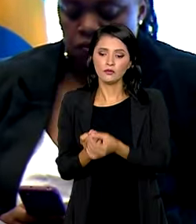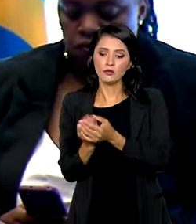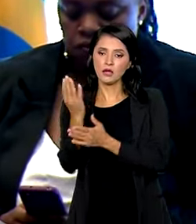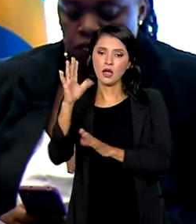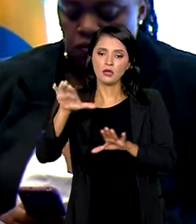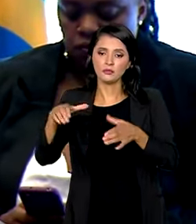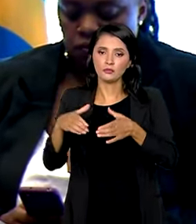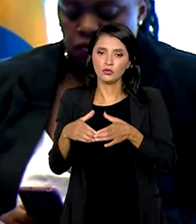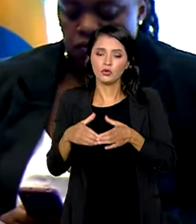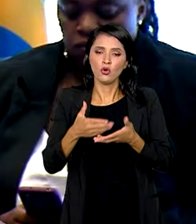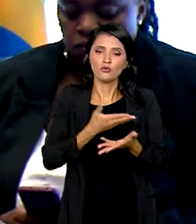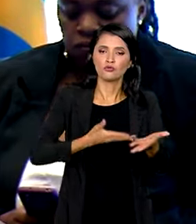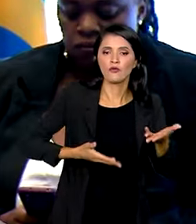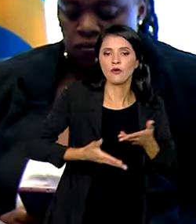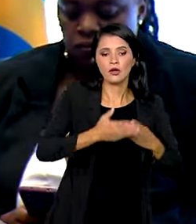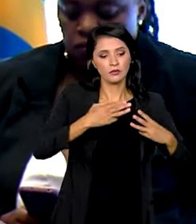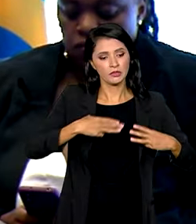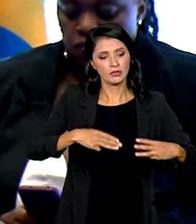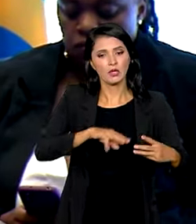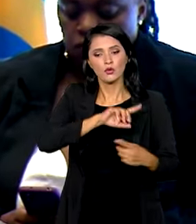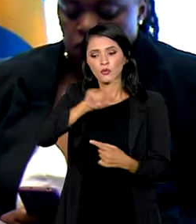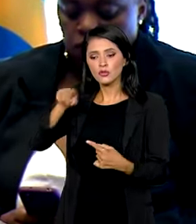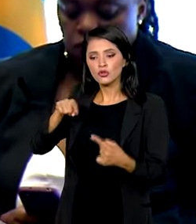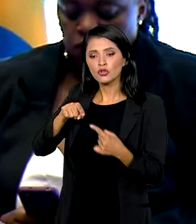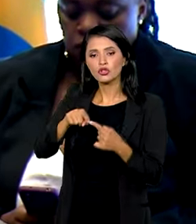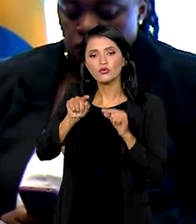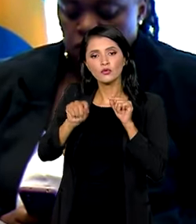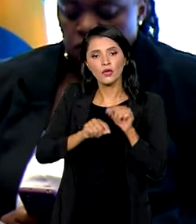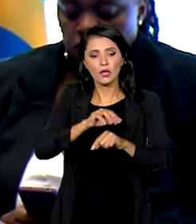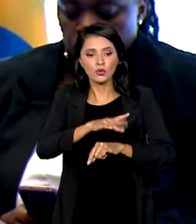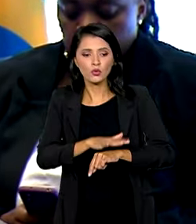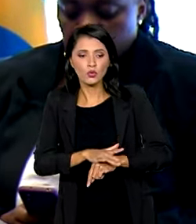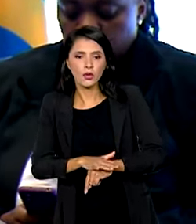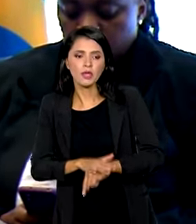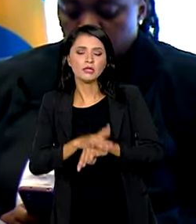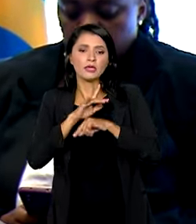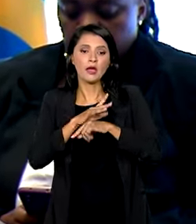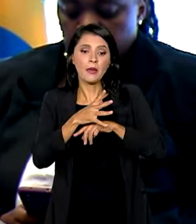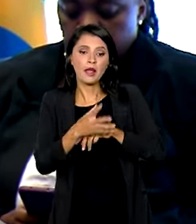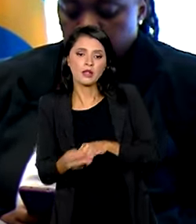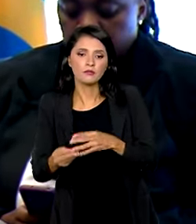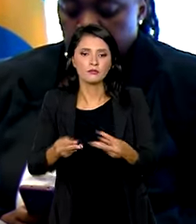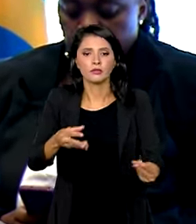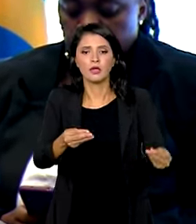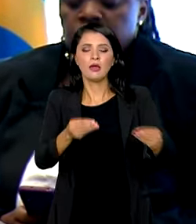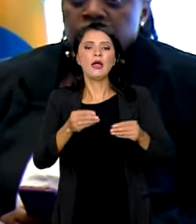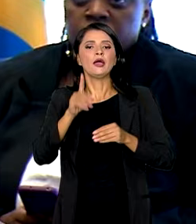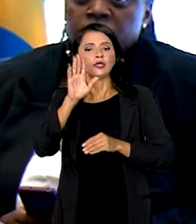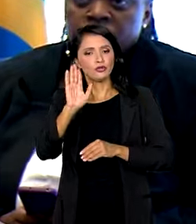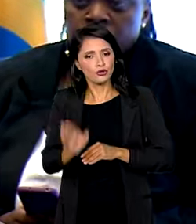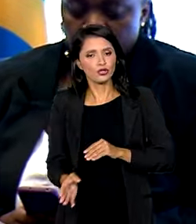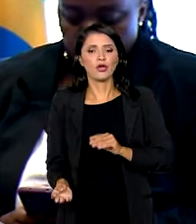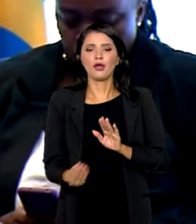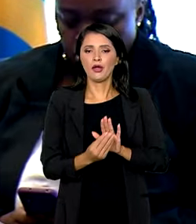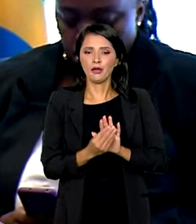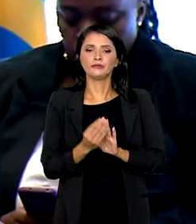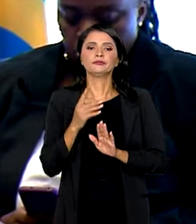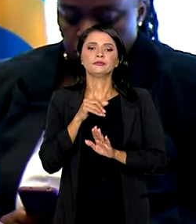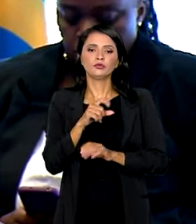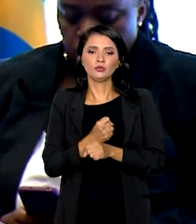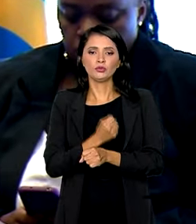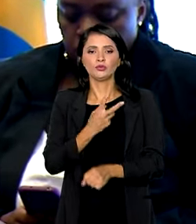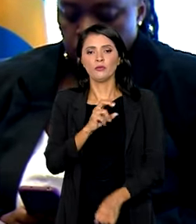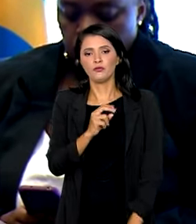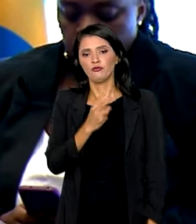interministerial, com esse objetivo da eliminação de doenças determinadas, que foi lançada já em 2023.